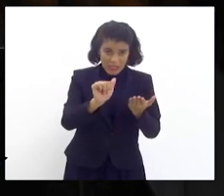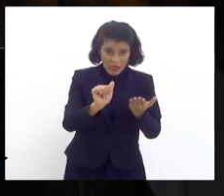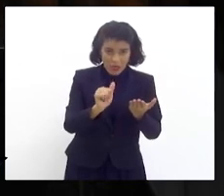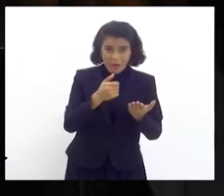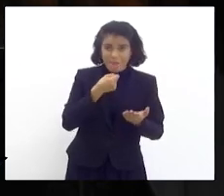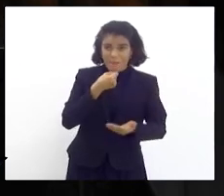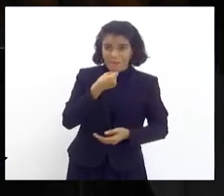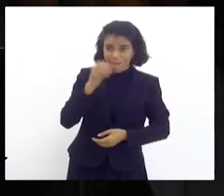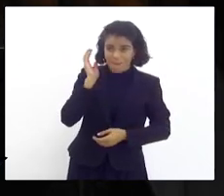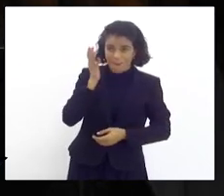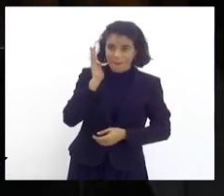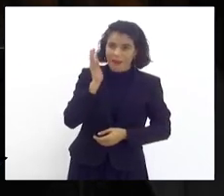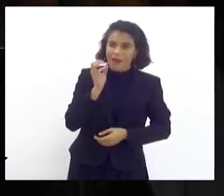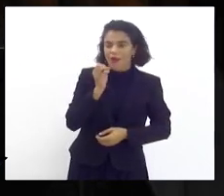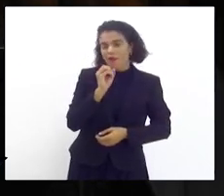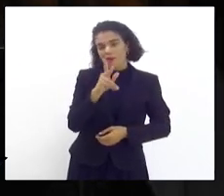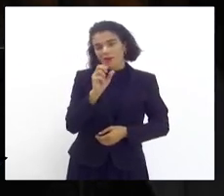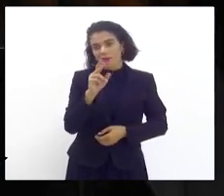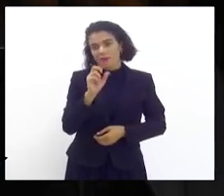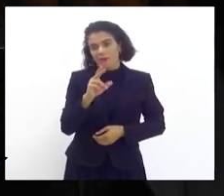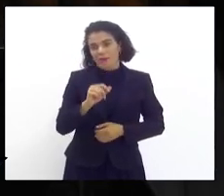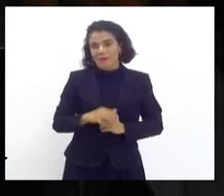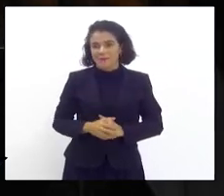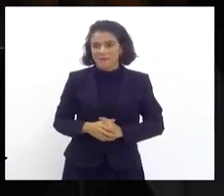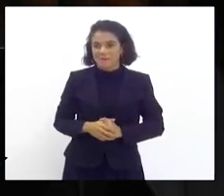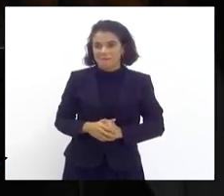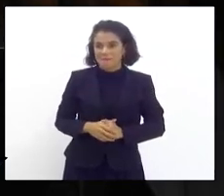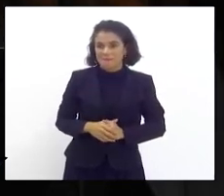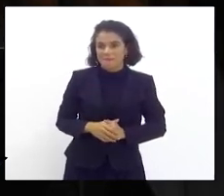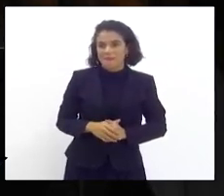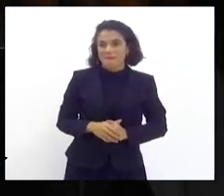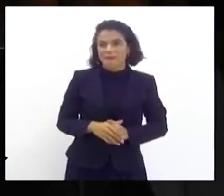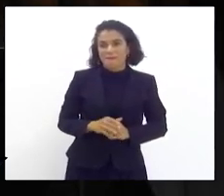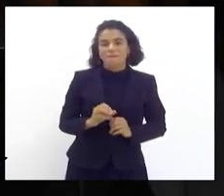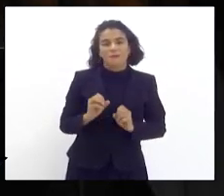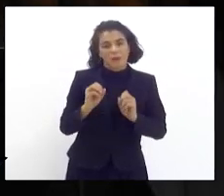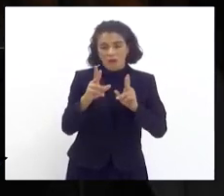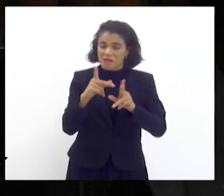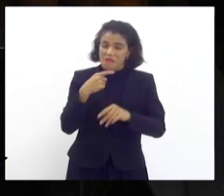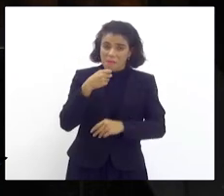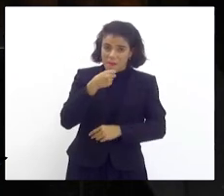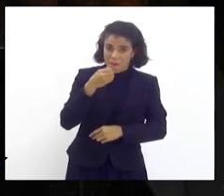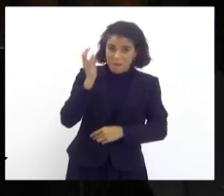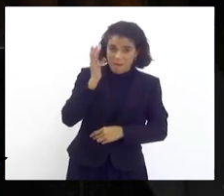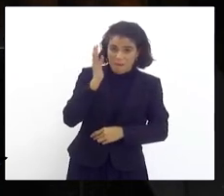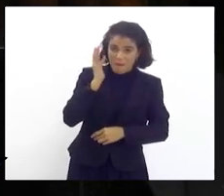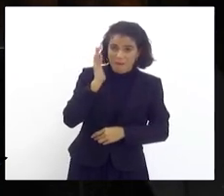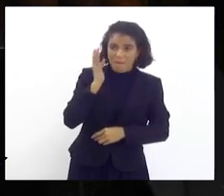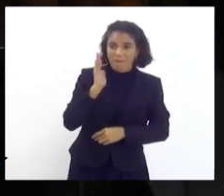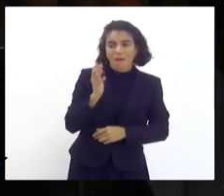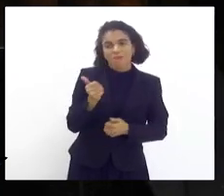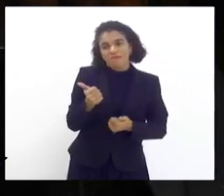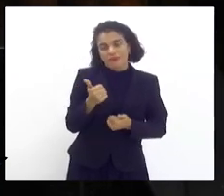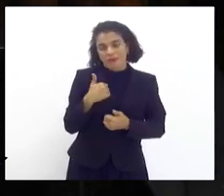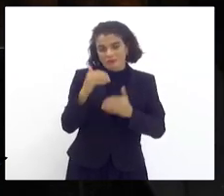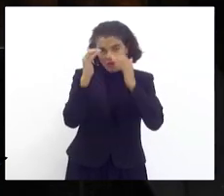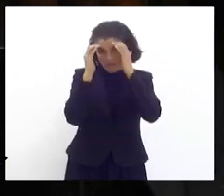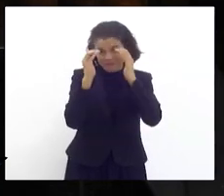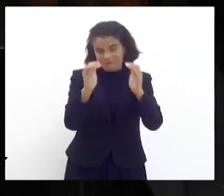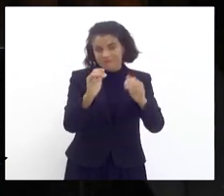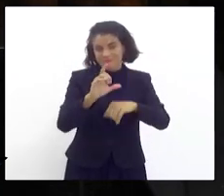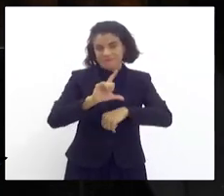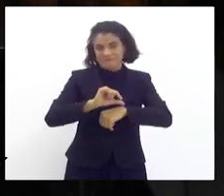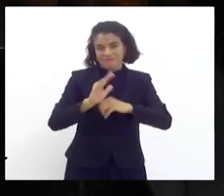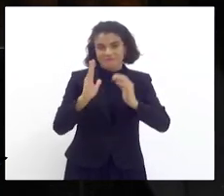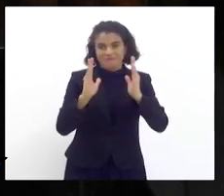palavra depois, vai? Então, senão eu ia chamar a senhora para a minha parte, chamar a uso da palavra, eu vou cumprir meu tempo com